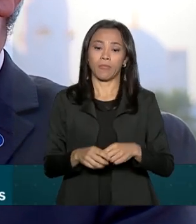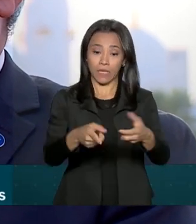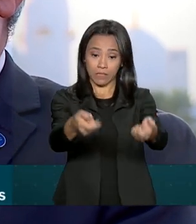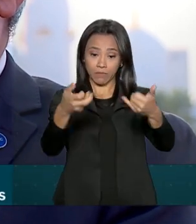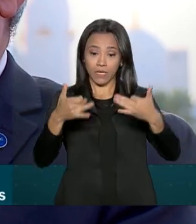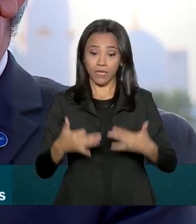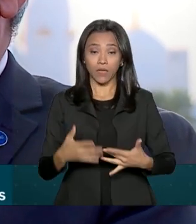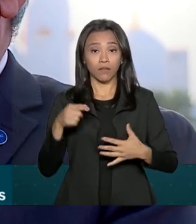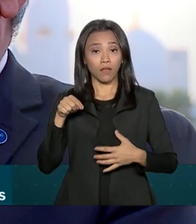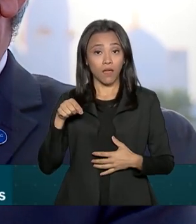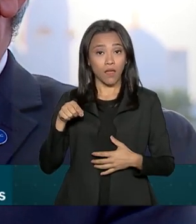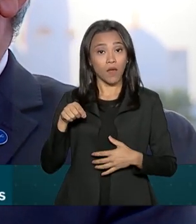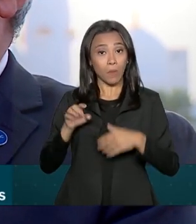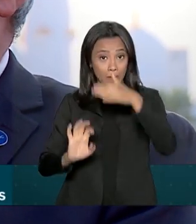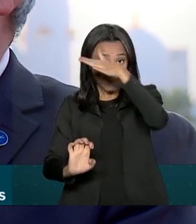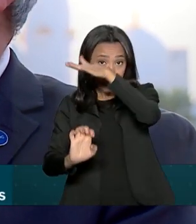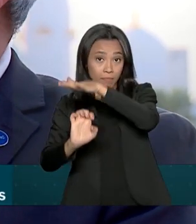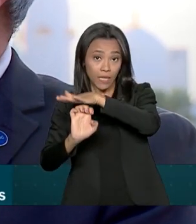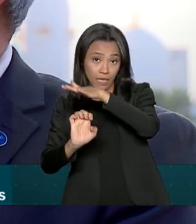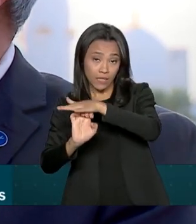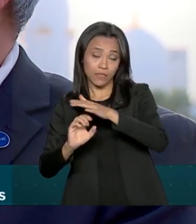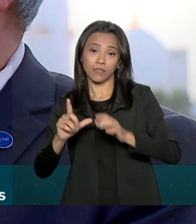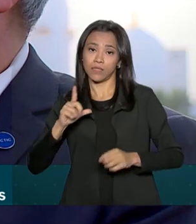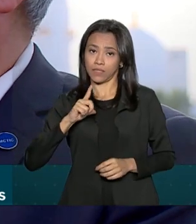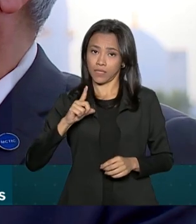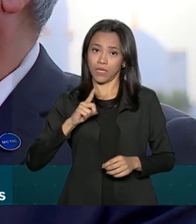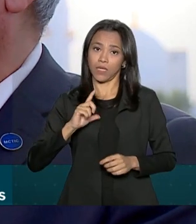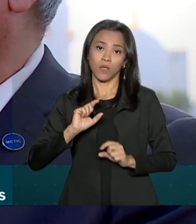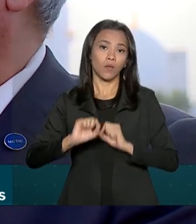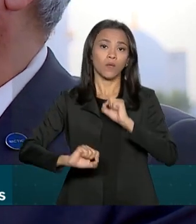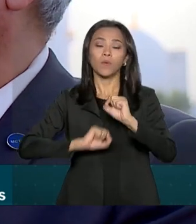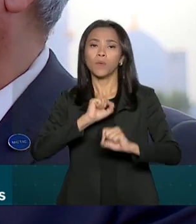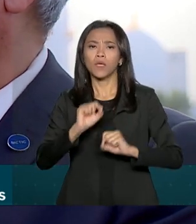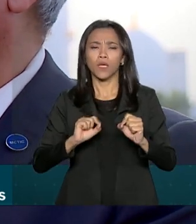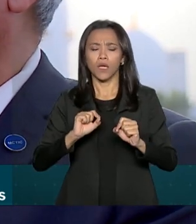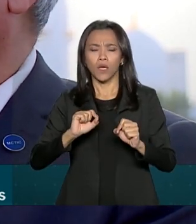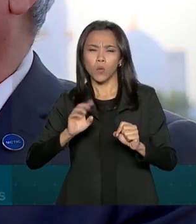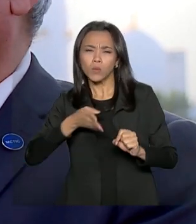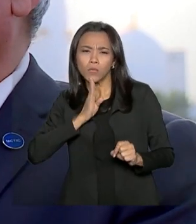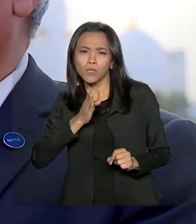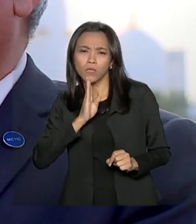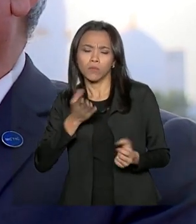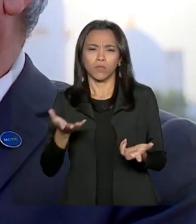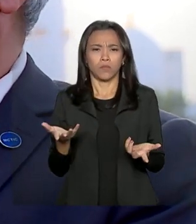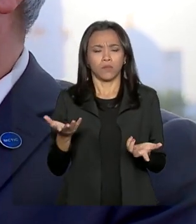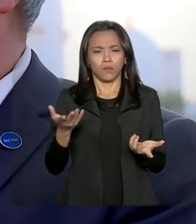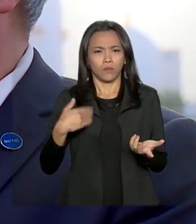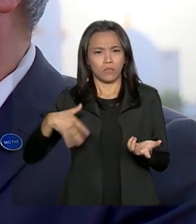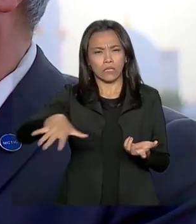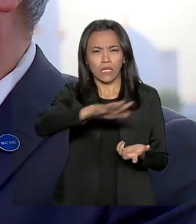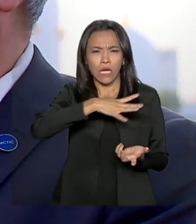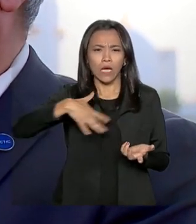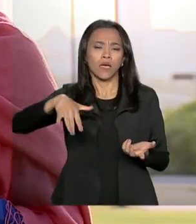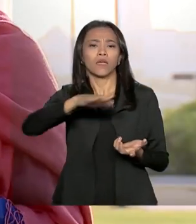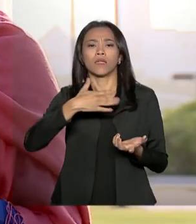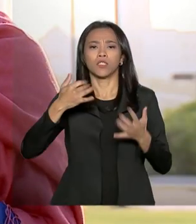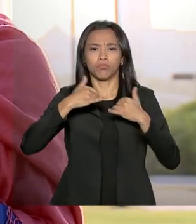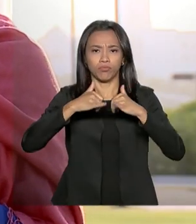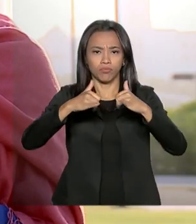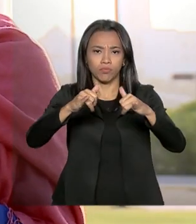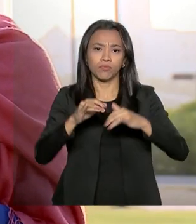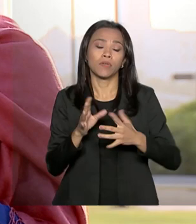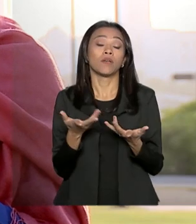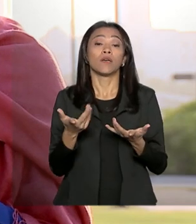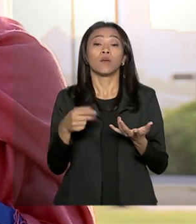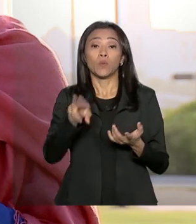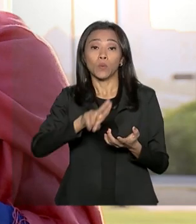aproximação muito grande com todo o desenvolvimento sustentável, eles trabalham com energia renovável. A viagem